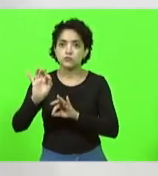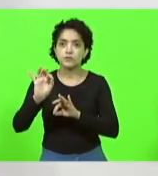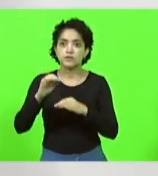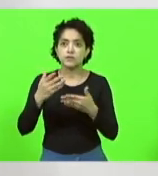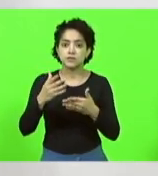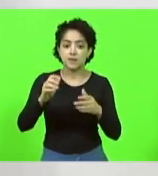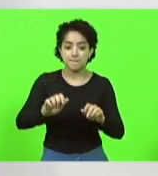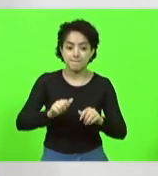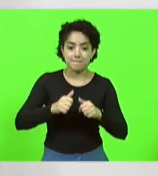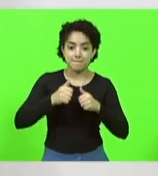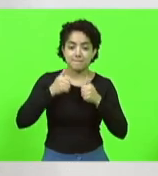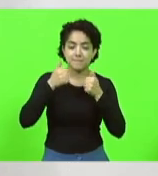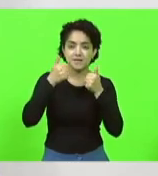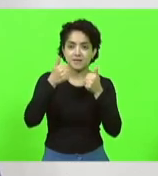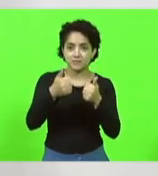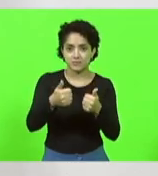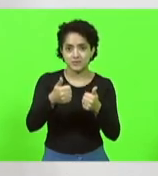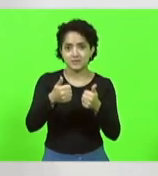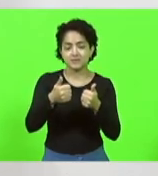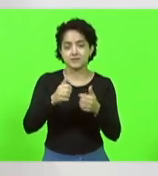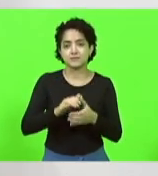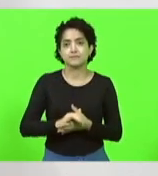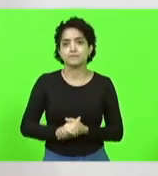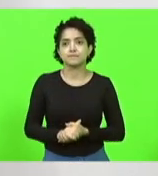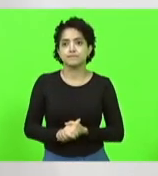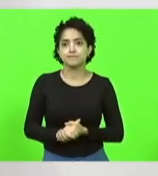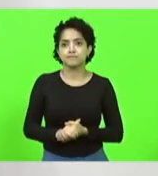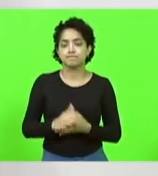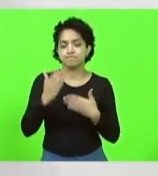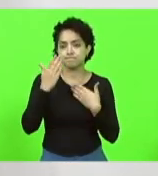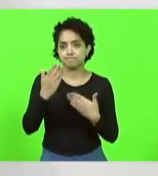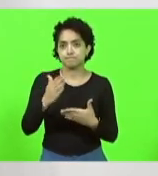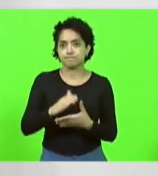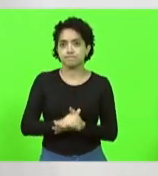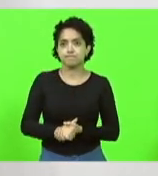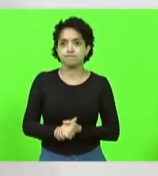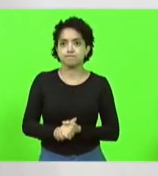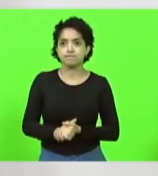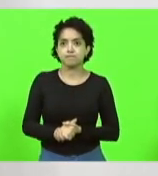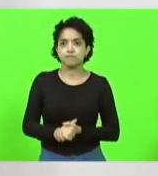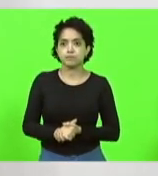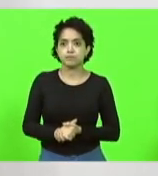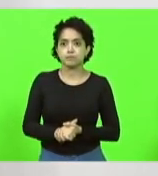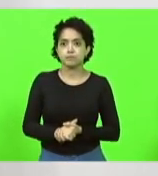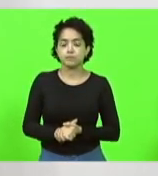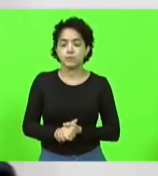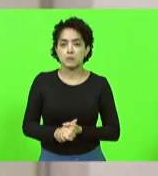melhorias para o povo catarinense. Obrigado, senhor presidente. Obrigado,